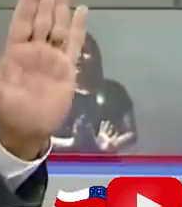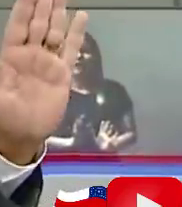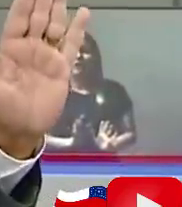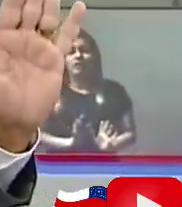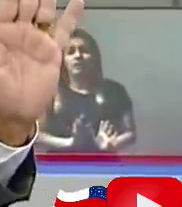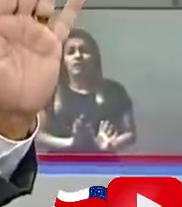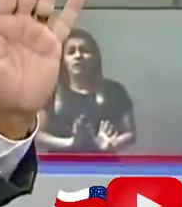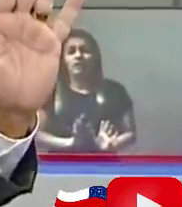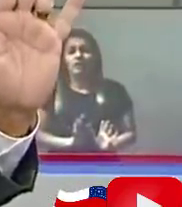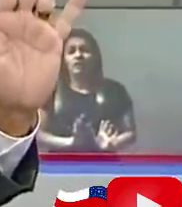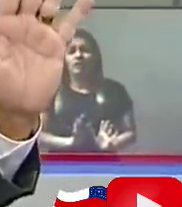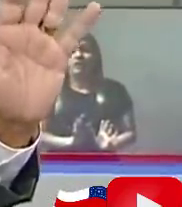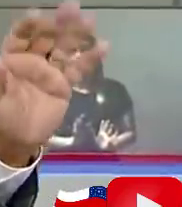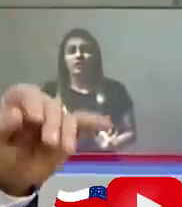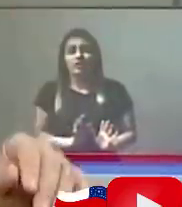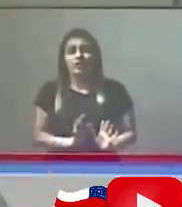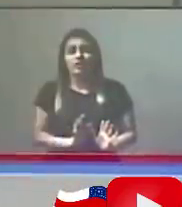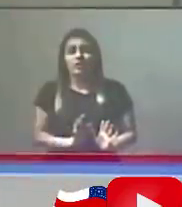Relaxe.